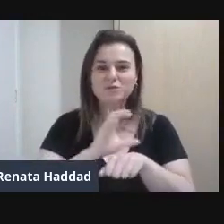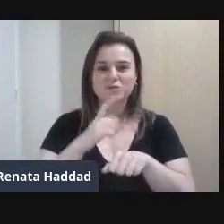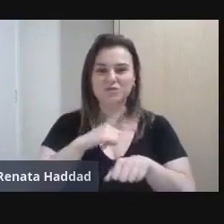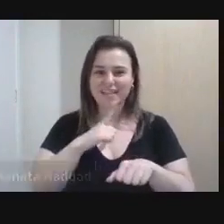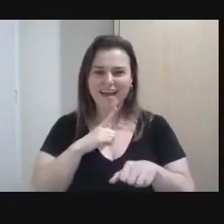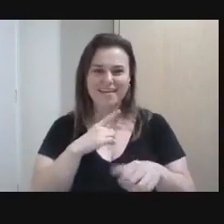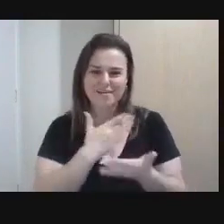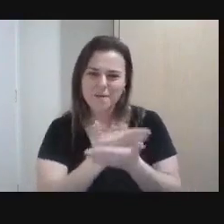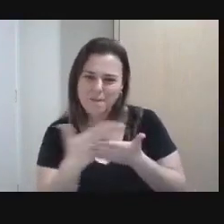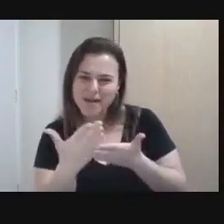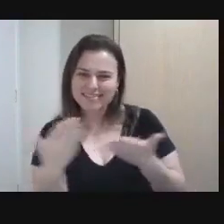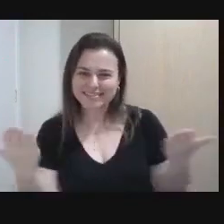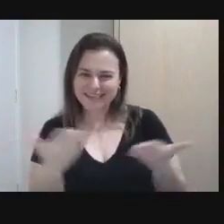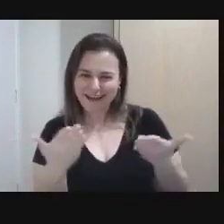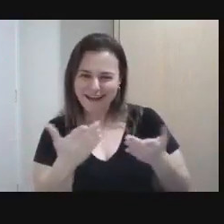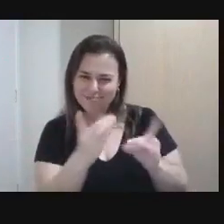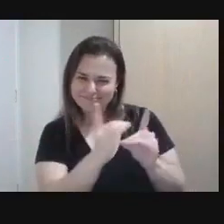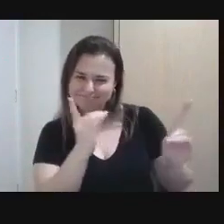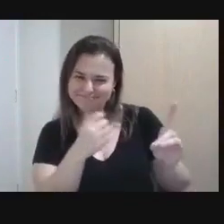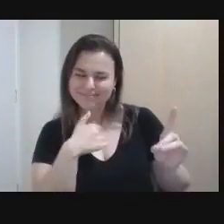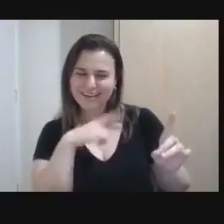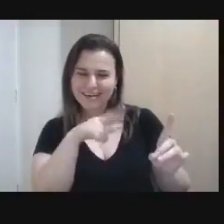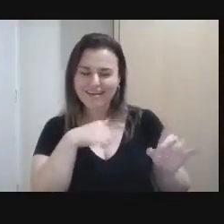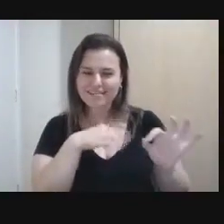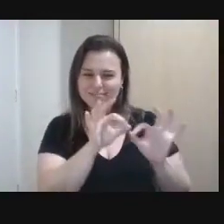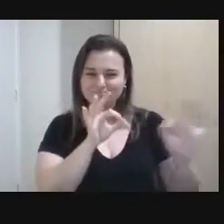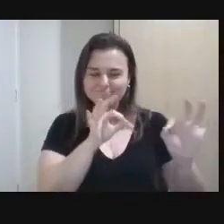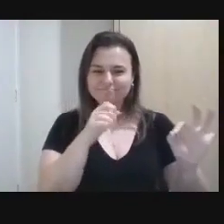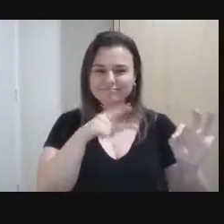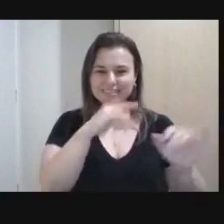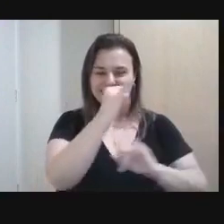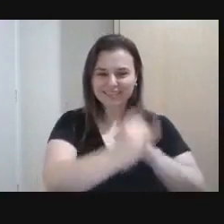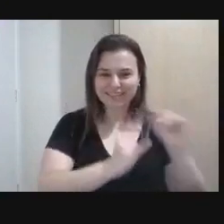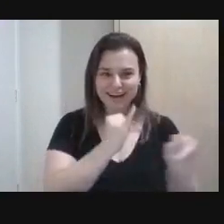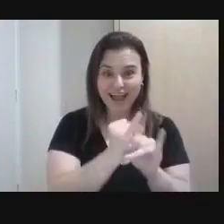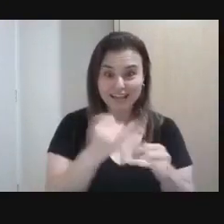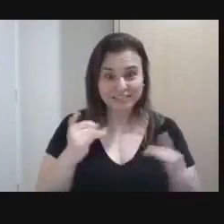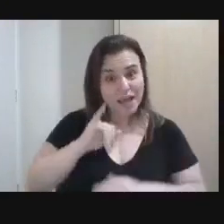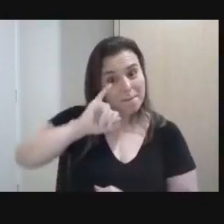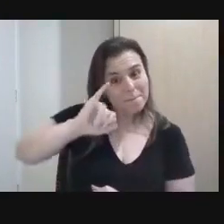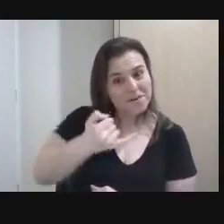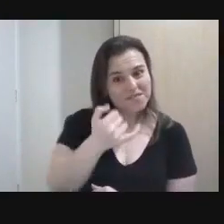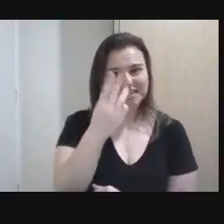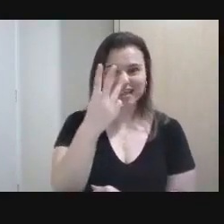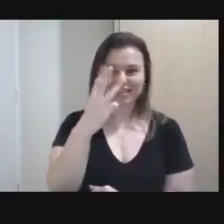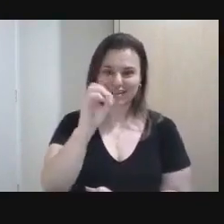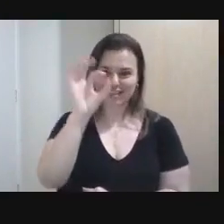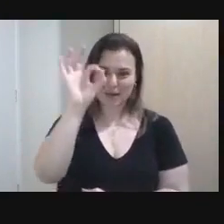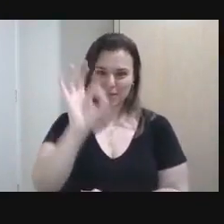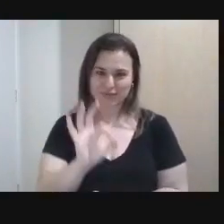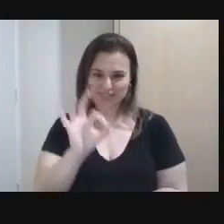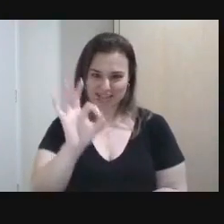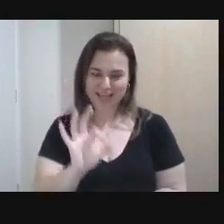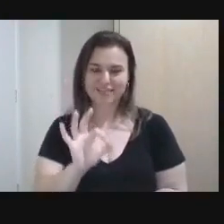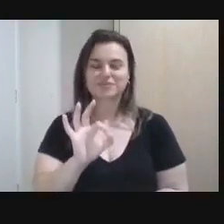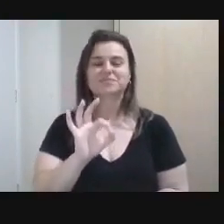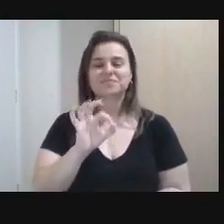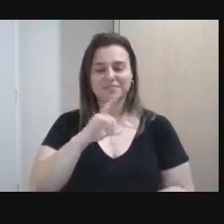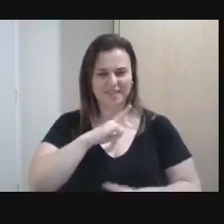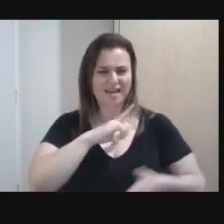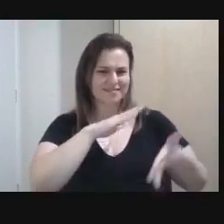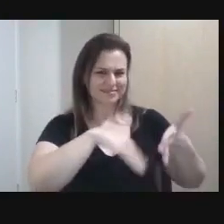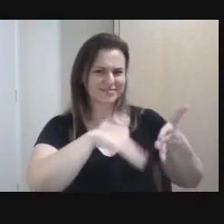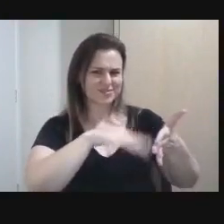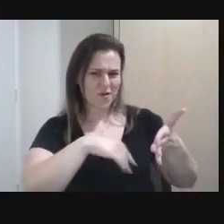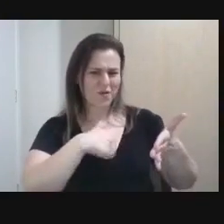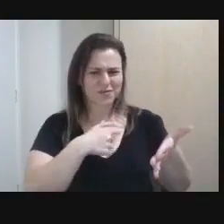Nesse primeiro momento E aproveitem, gente 30% de desconto em todos os cursos E pagamentos em até